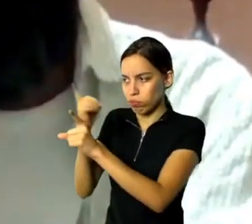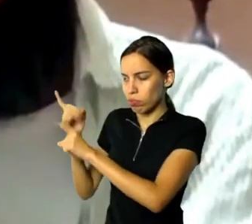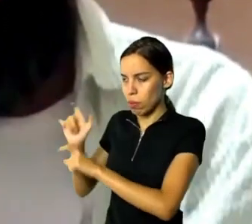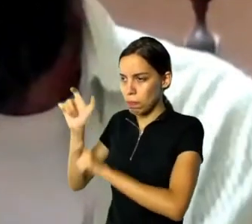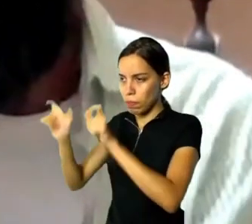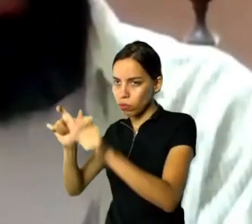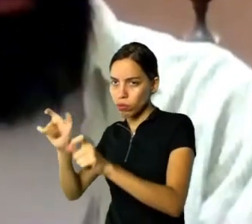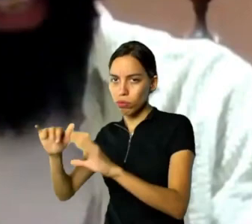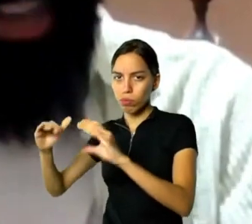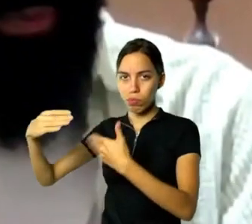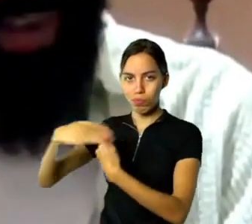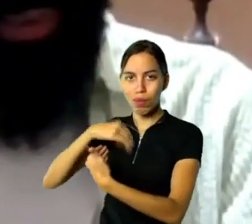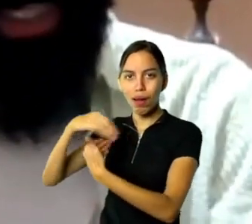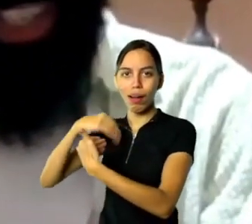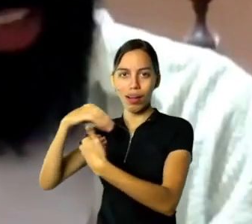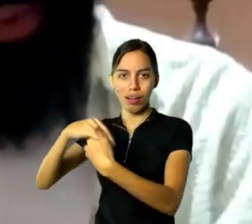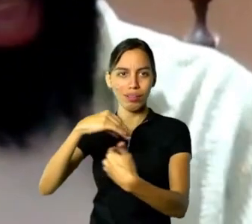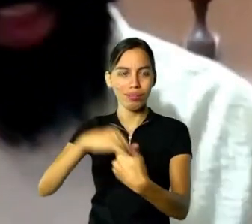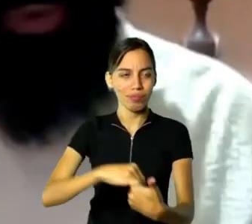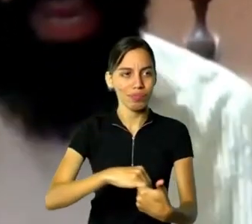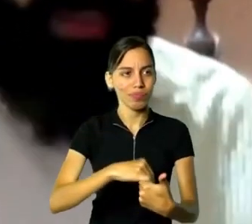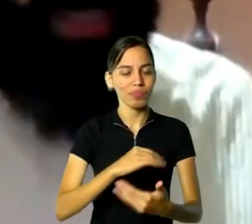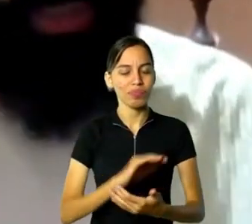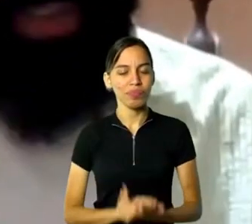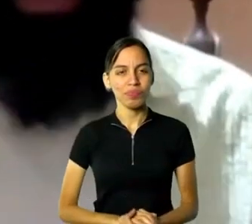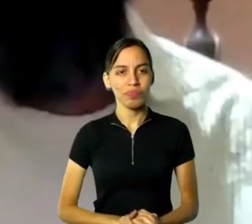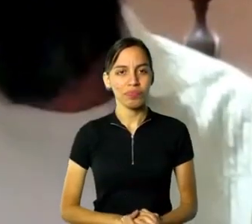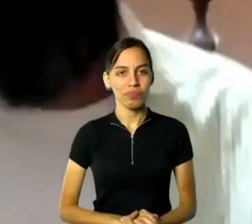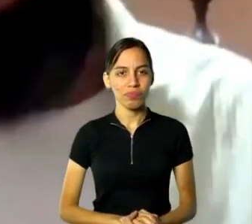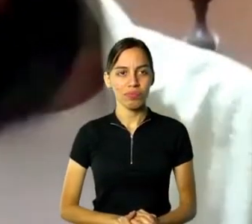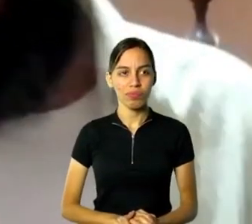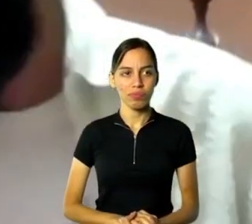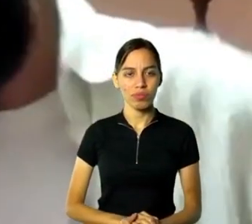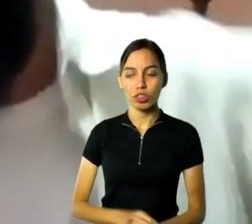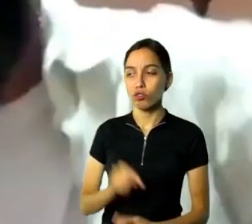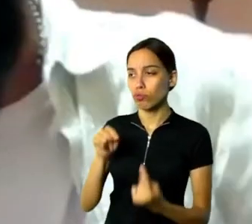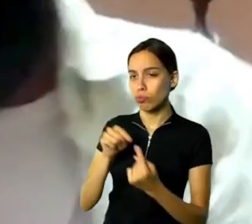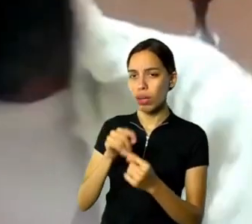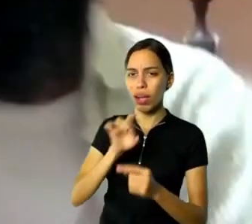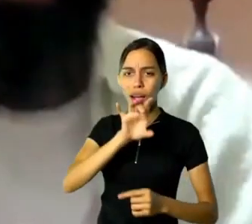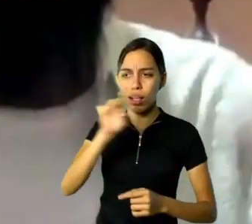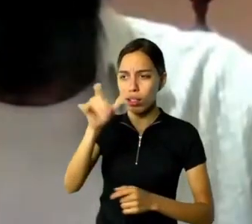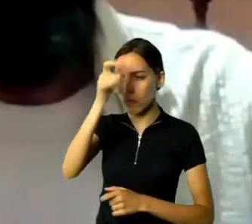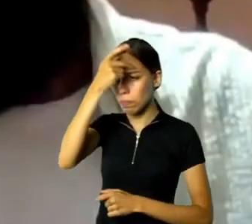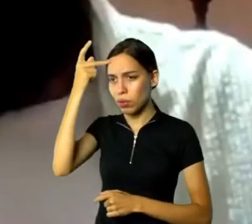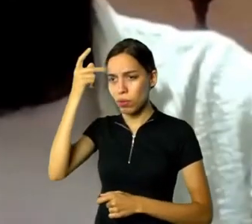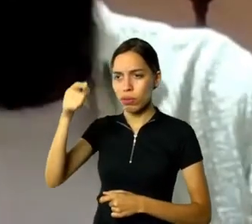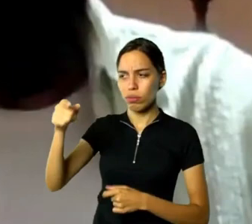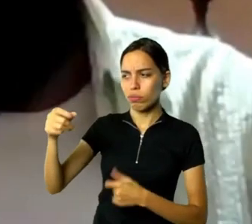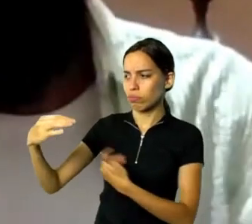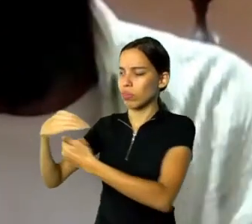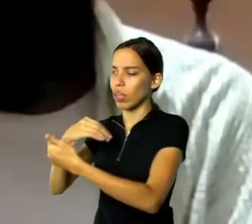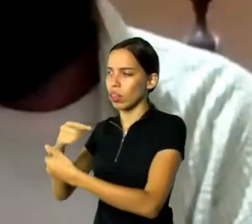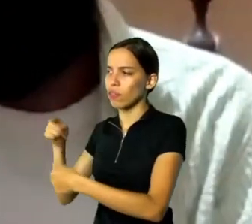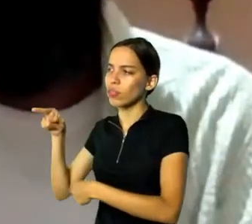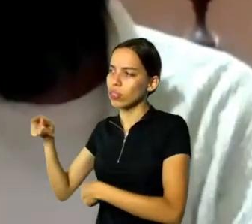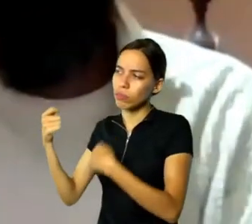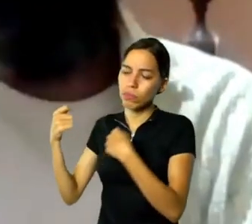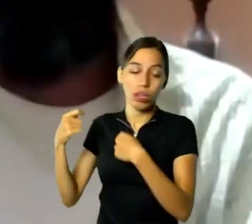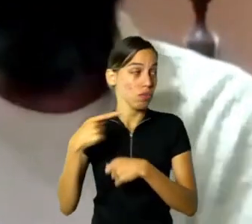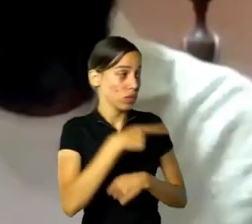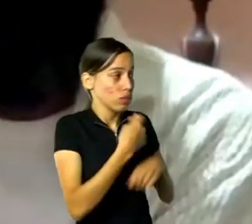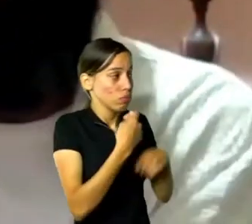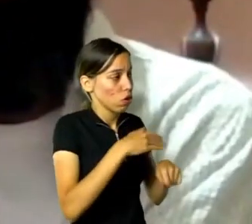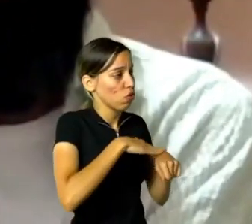isso, você tem que conversar com o fulano, com o ciclano, aí com cada pessoa que você conversava, não, você tem que conversar com mais alguém, mais alguém, ia conversando, centenas de